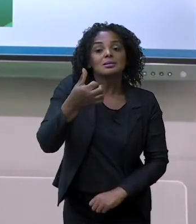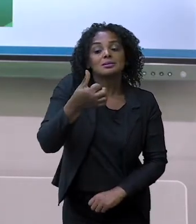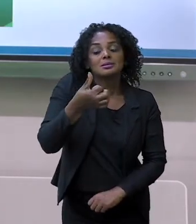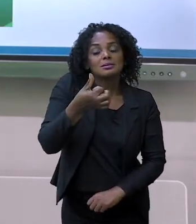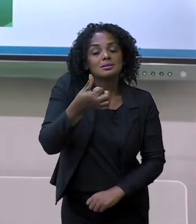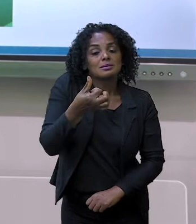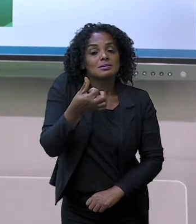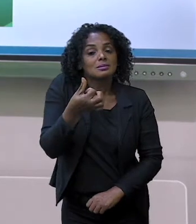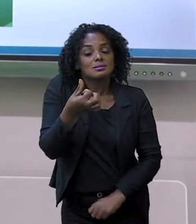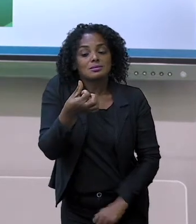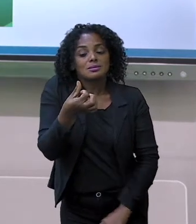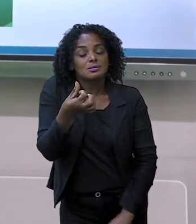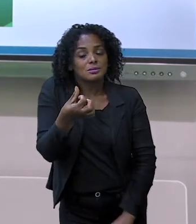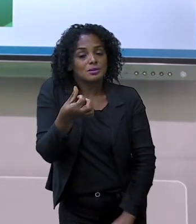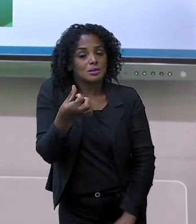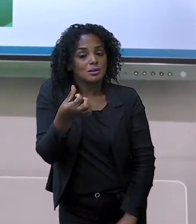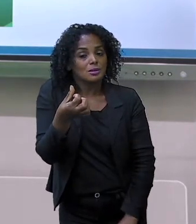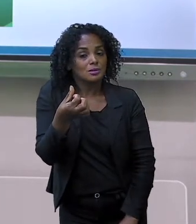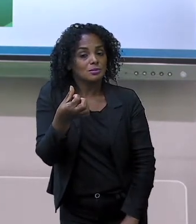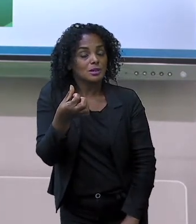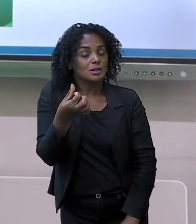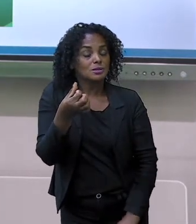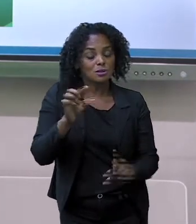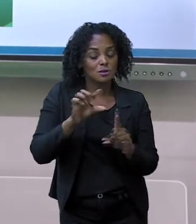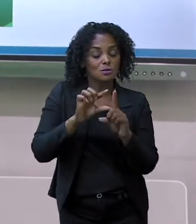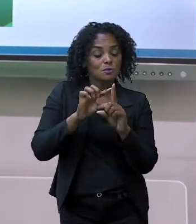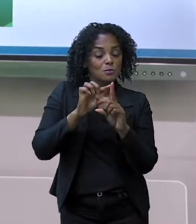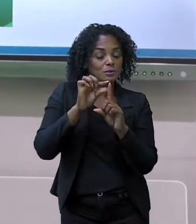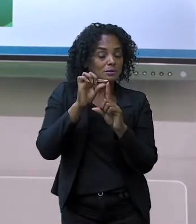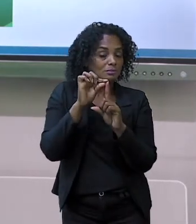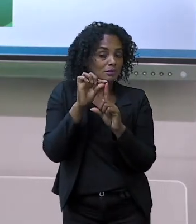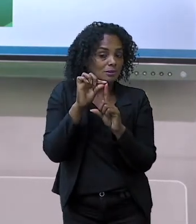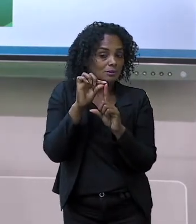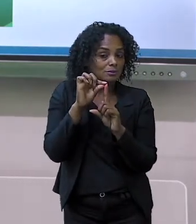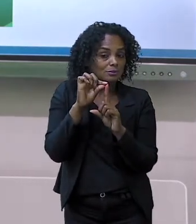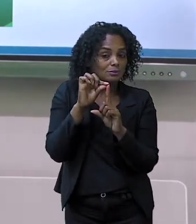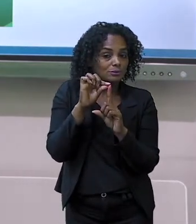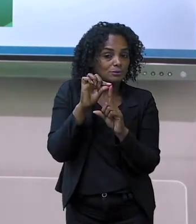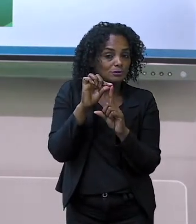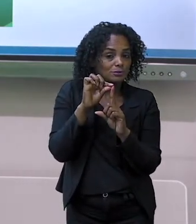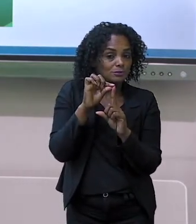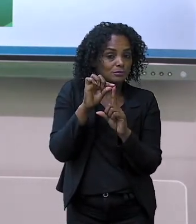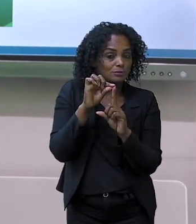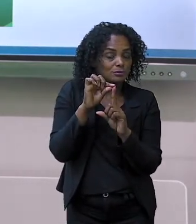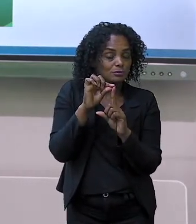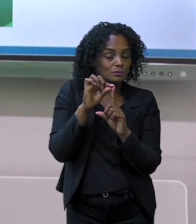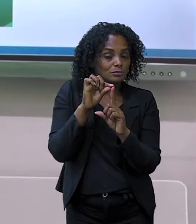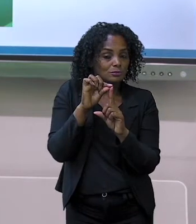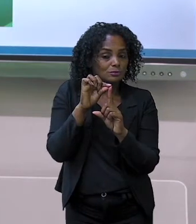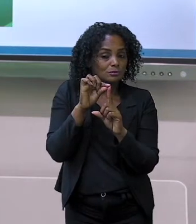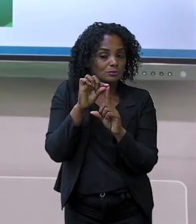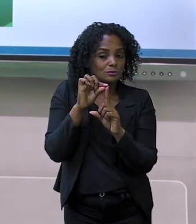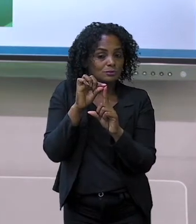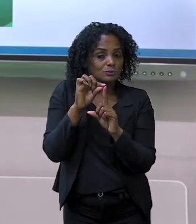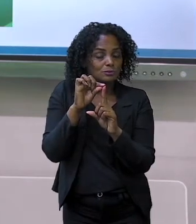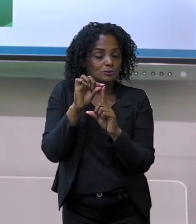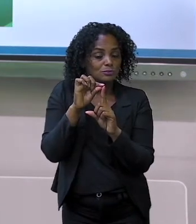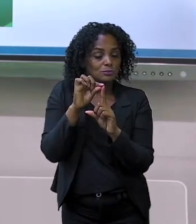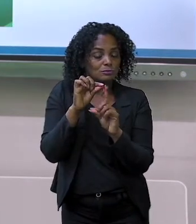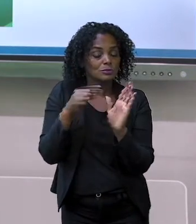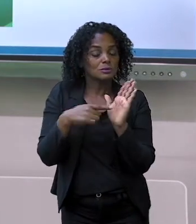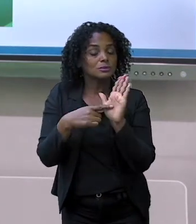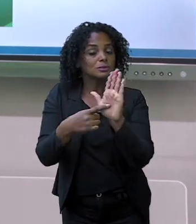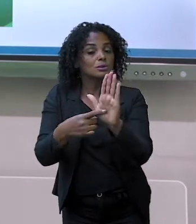Seis. Seis unidades. Olha aqui. O U representando a unidade.